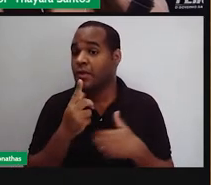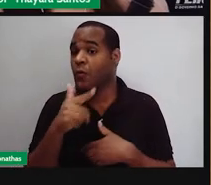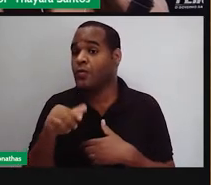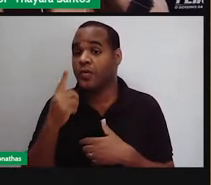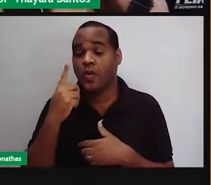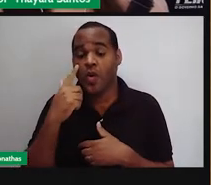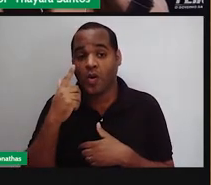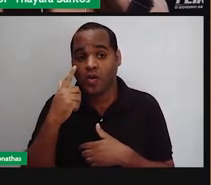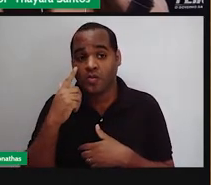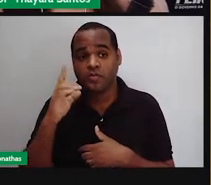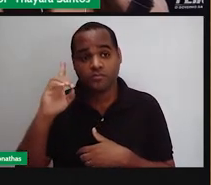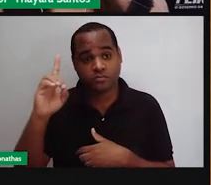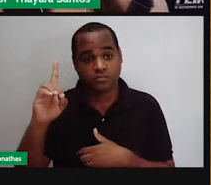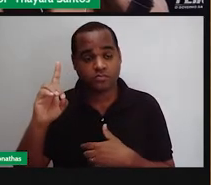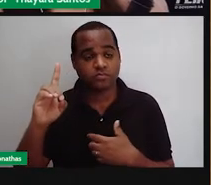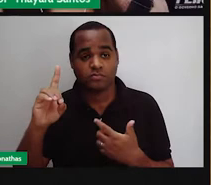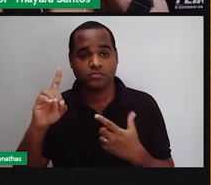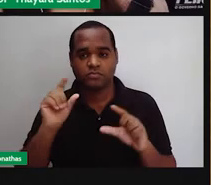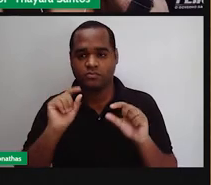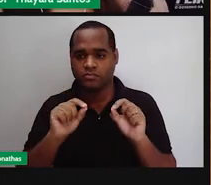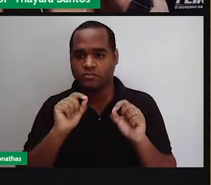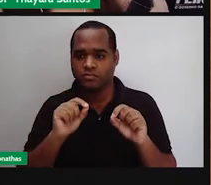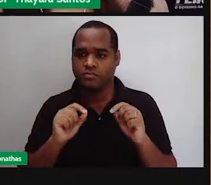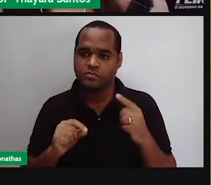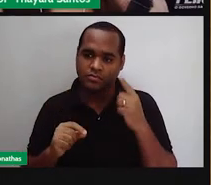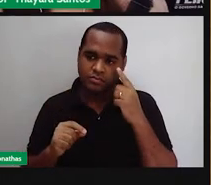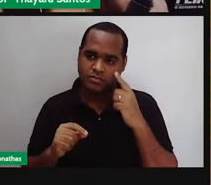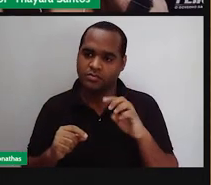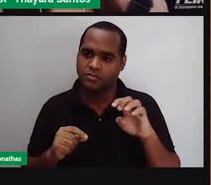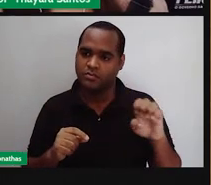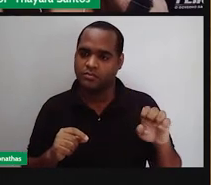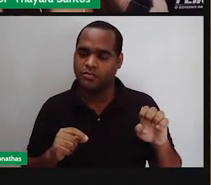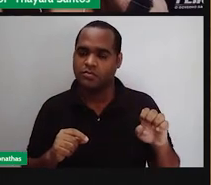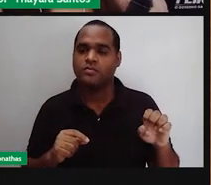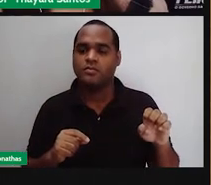Enquanto o olho direito vê mais a direita que o olho esquerdo.